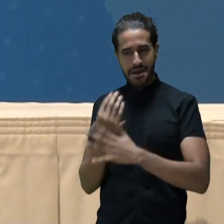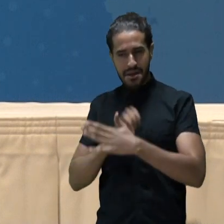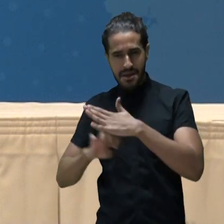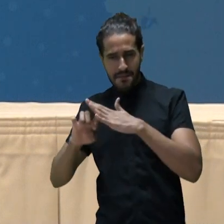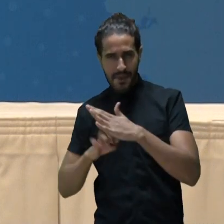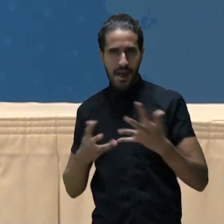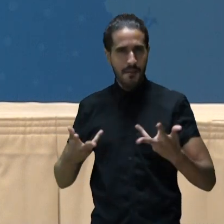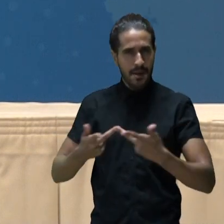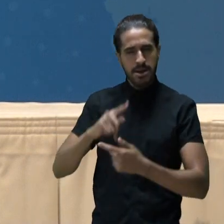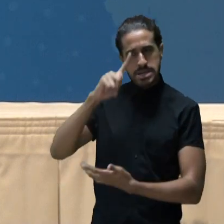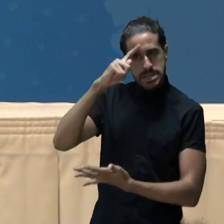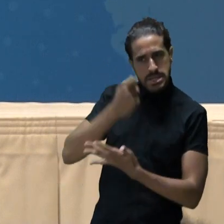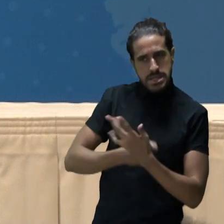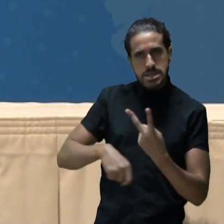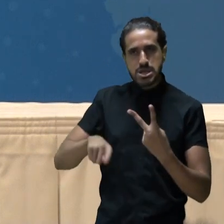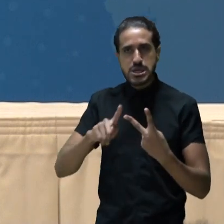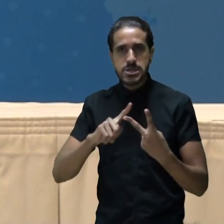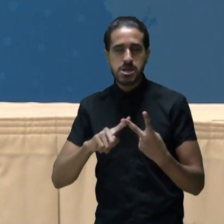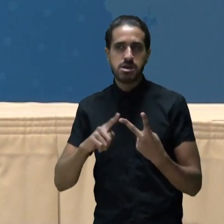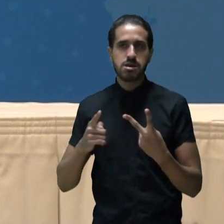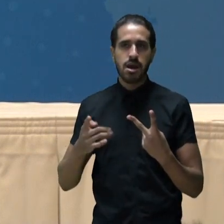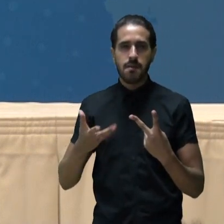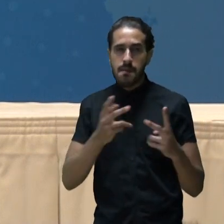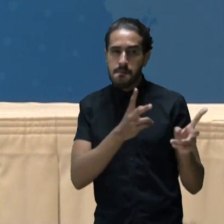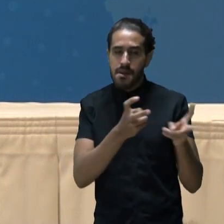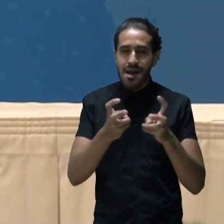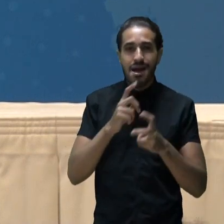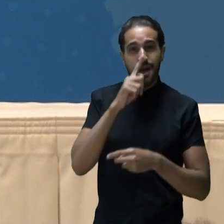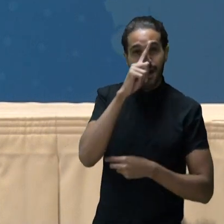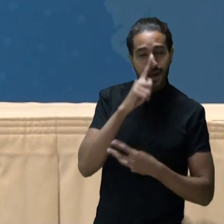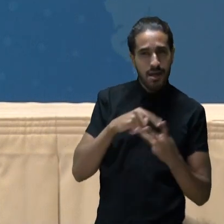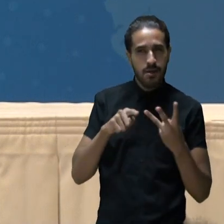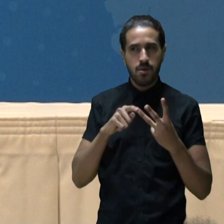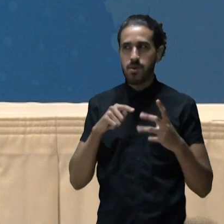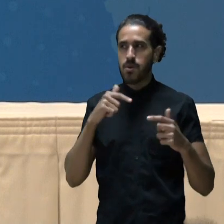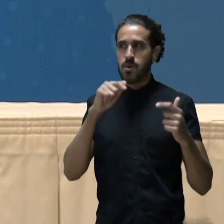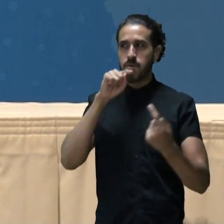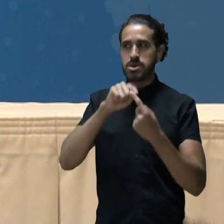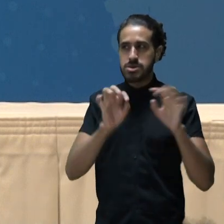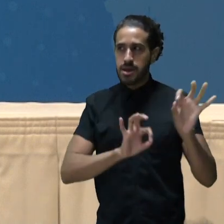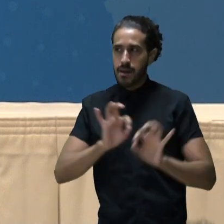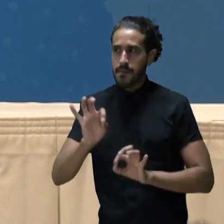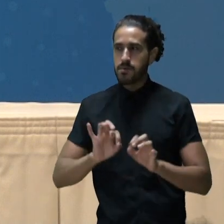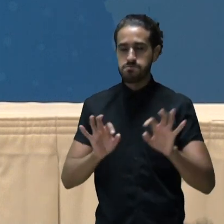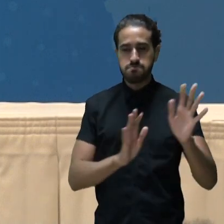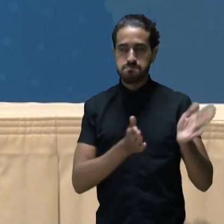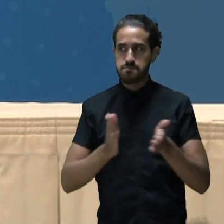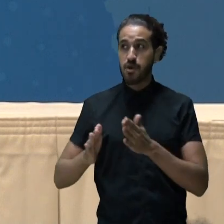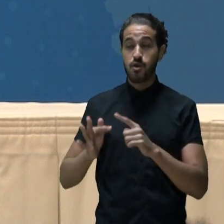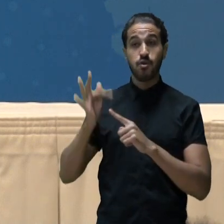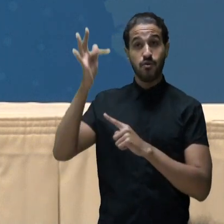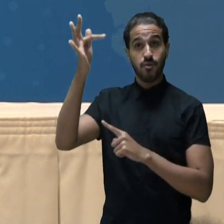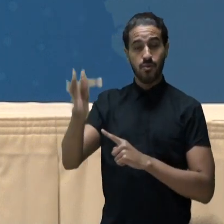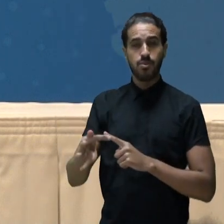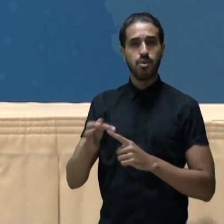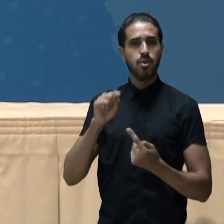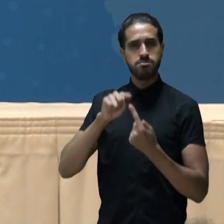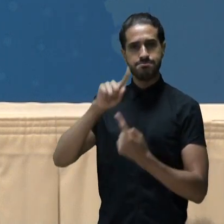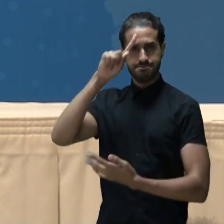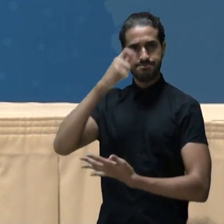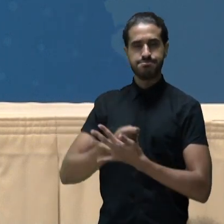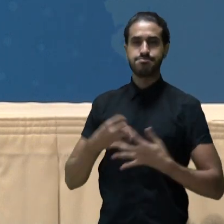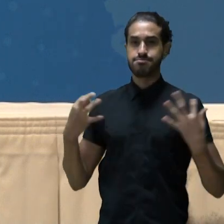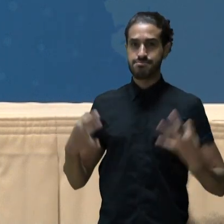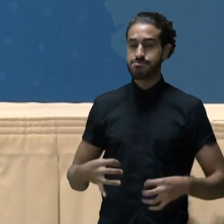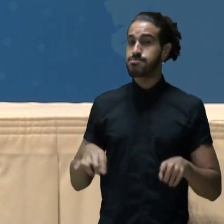ou seja, as habilidades de decidir, de identificar risco, de trabalhar, planejamento de longo prazo, de